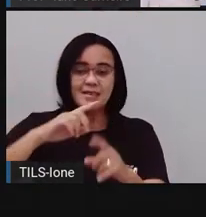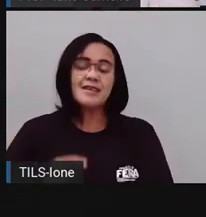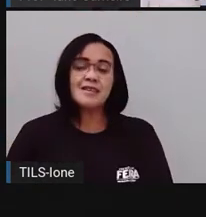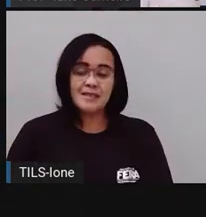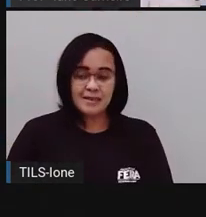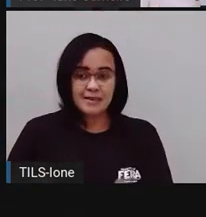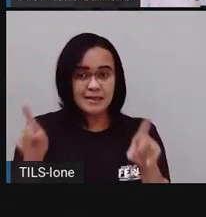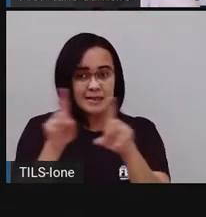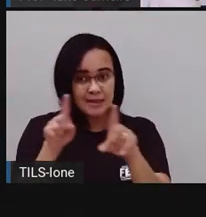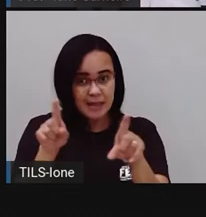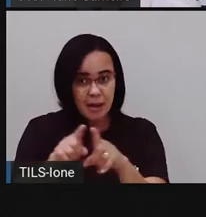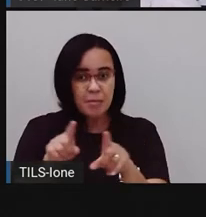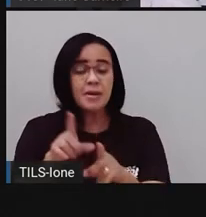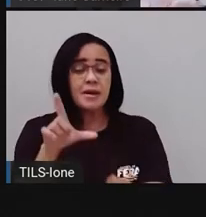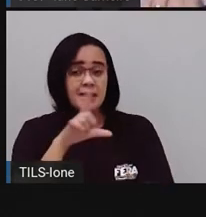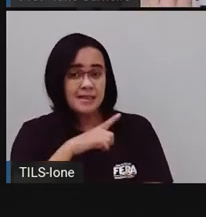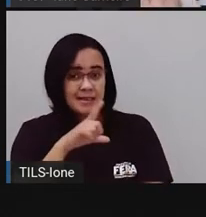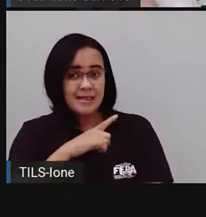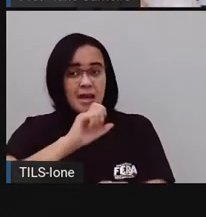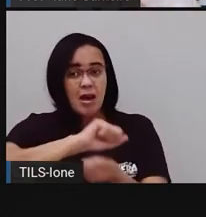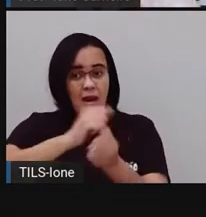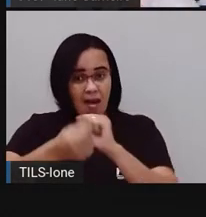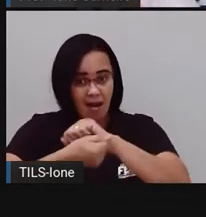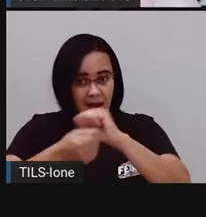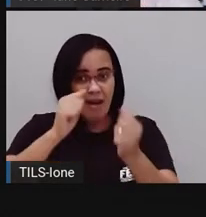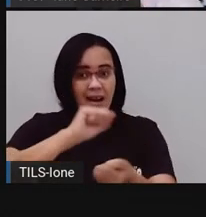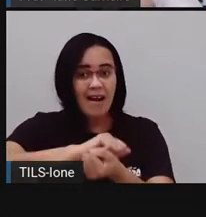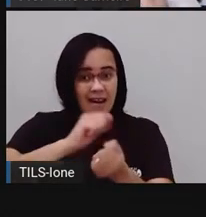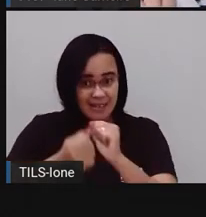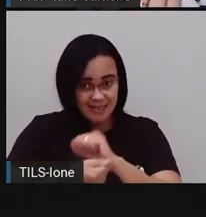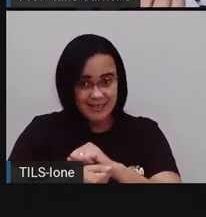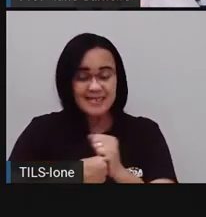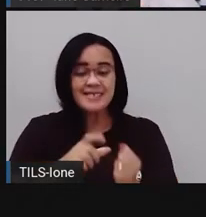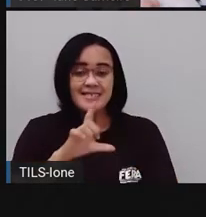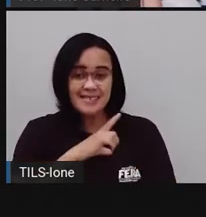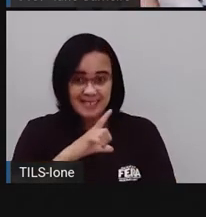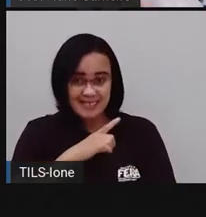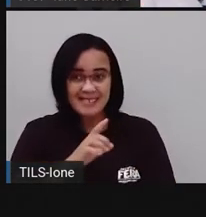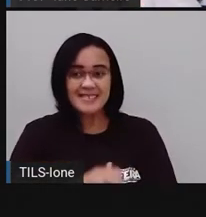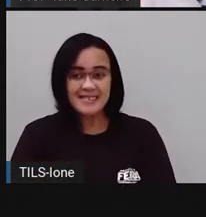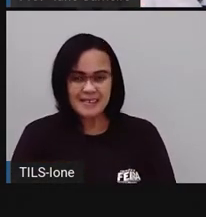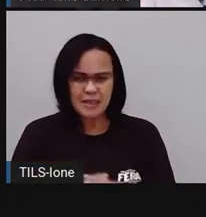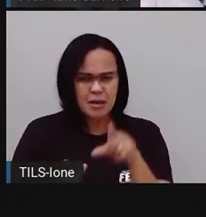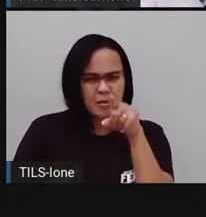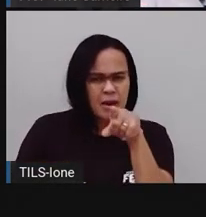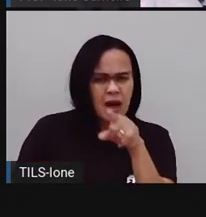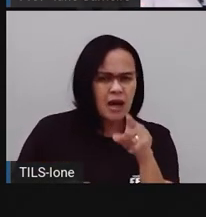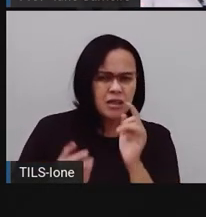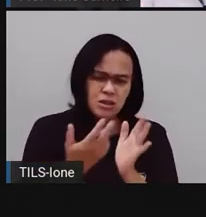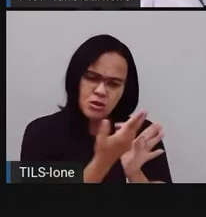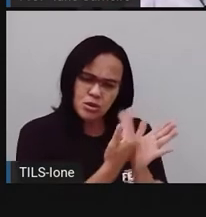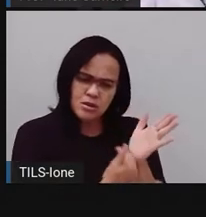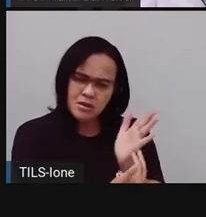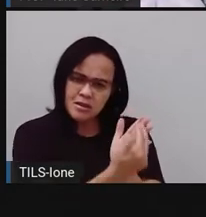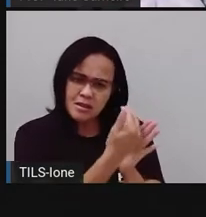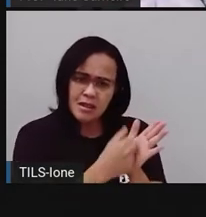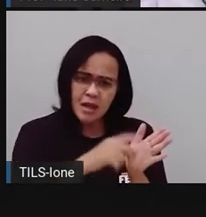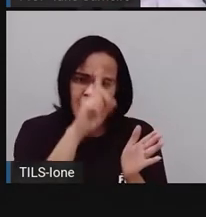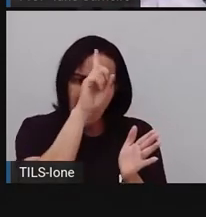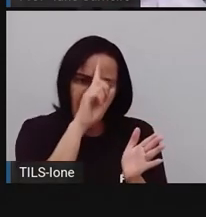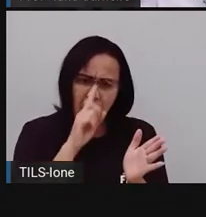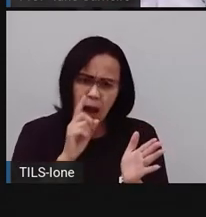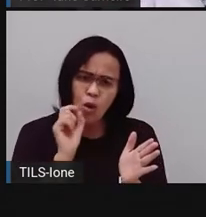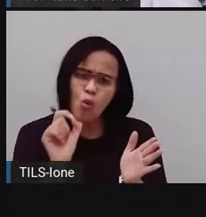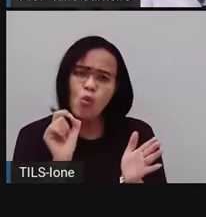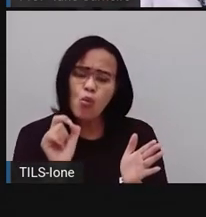mercado de arte, né, e aqui está esse monumento. Esse movimento é um monumento em homenagem ao